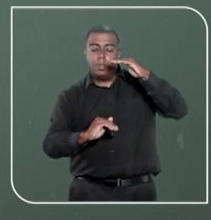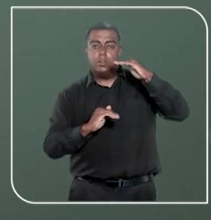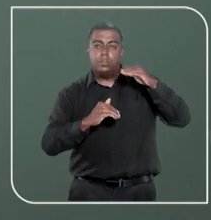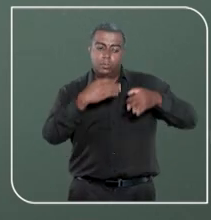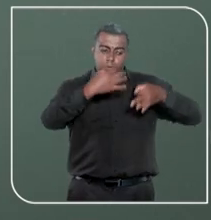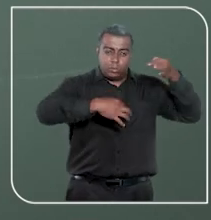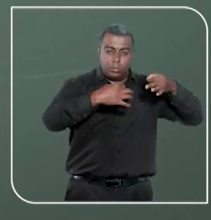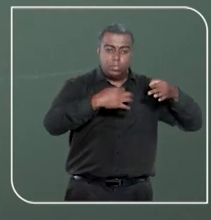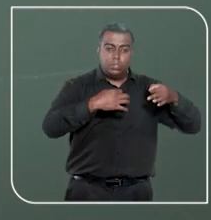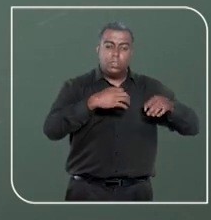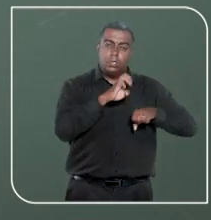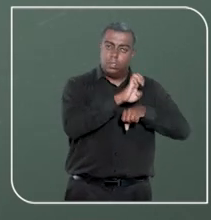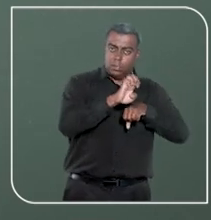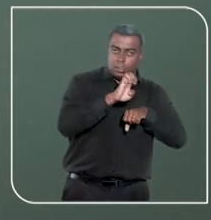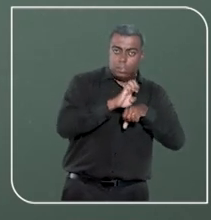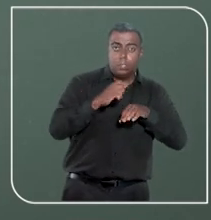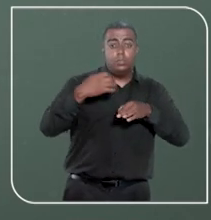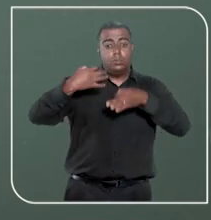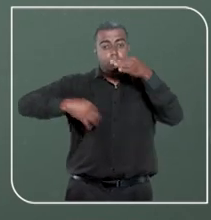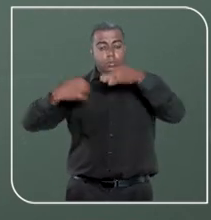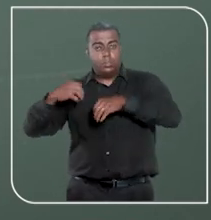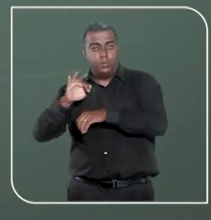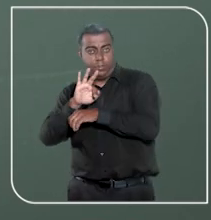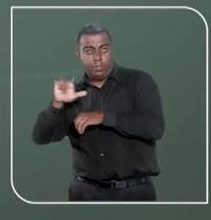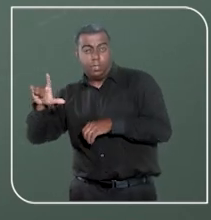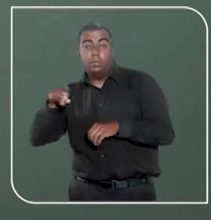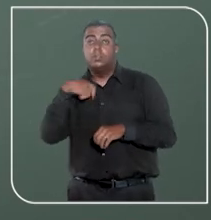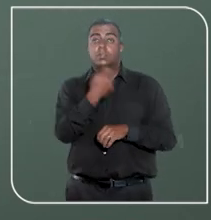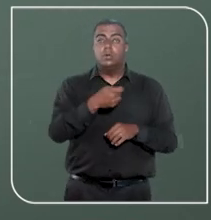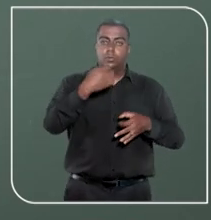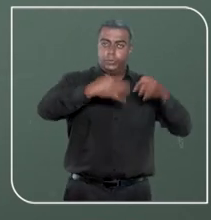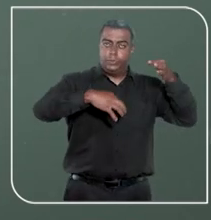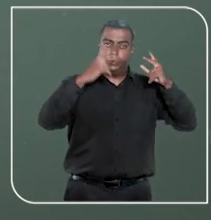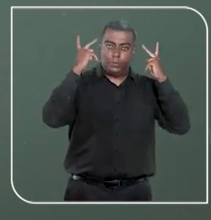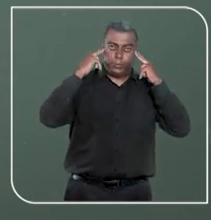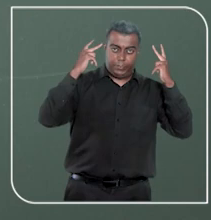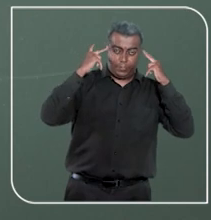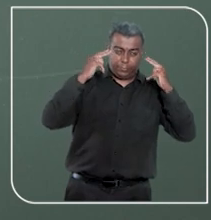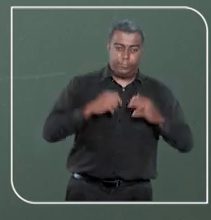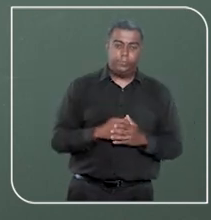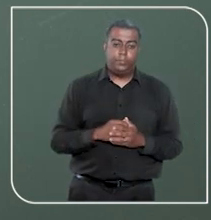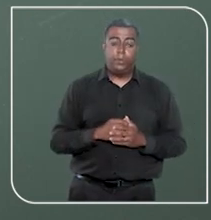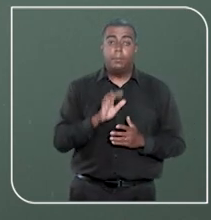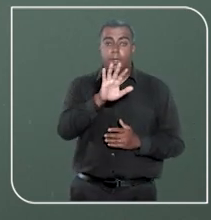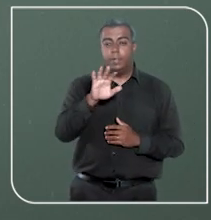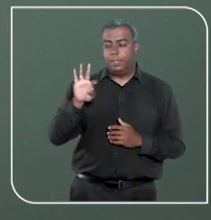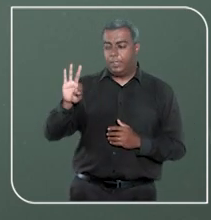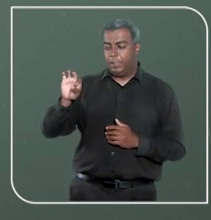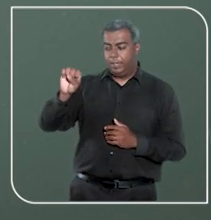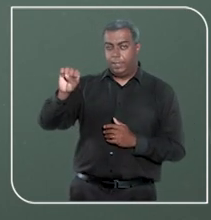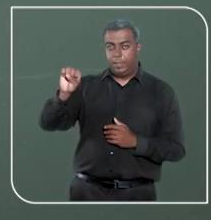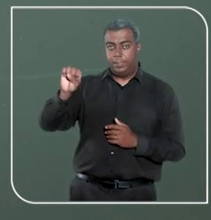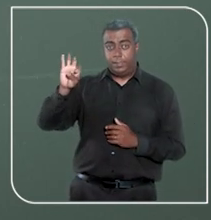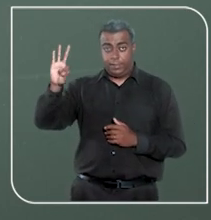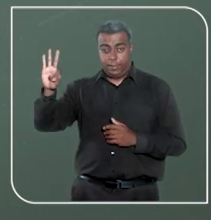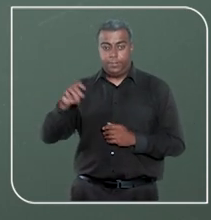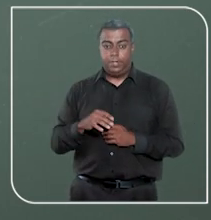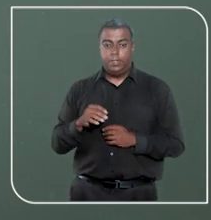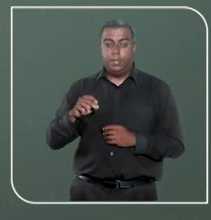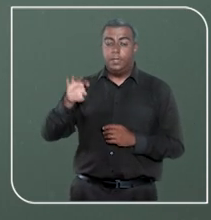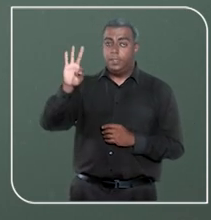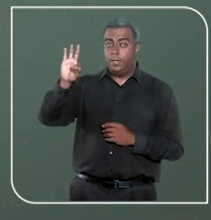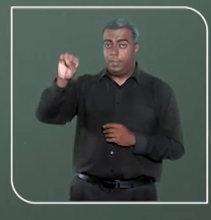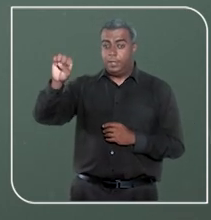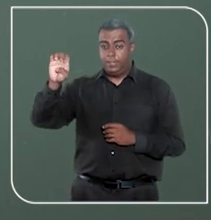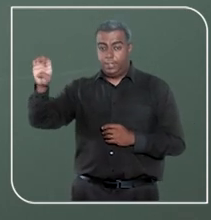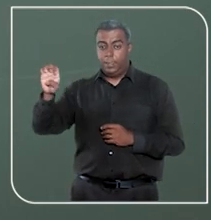tribunais estaduais e federais, compondo, assim, a Justiça comum. Já a Justiça do Trabalho, eleitoral e militar,